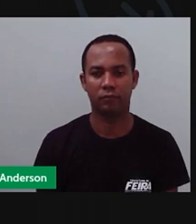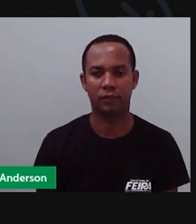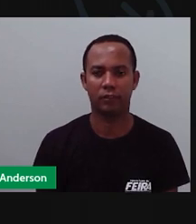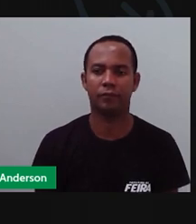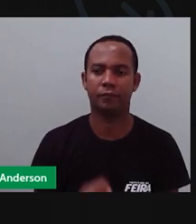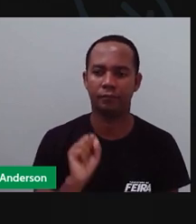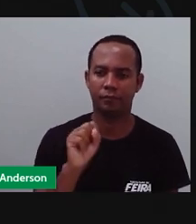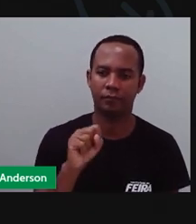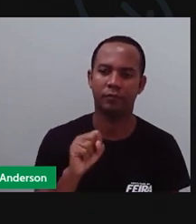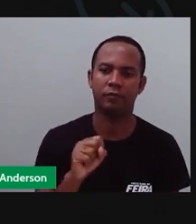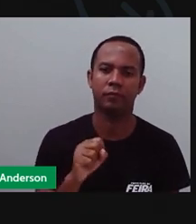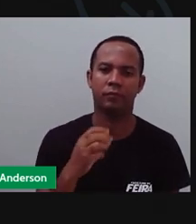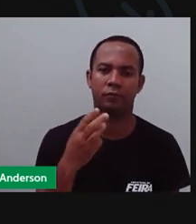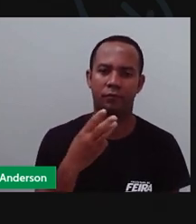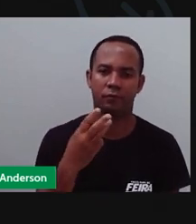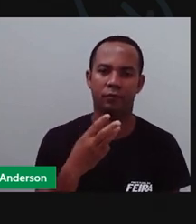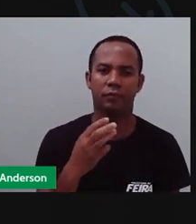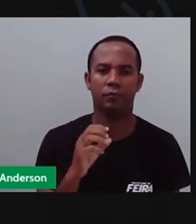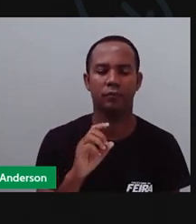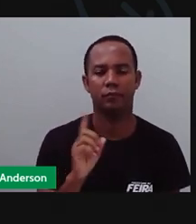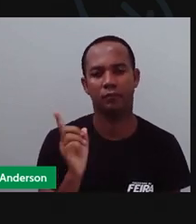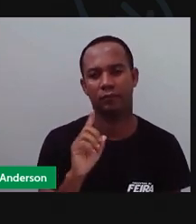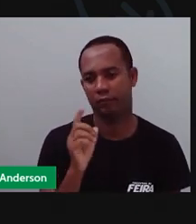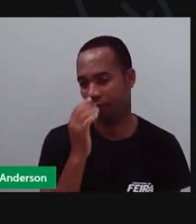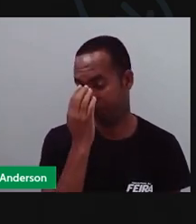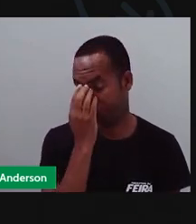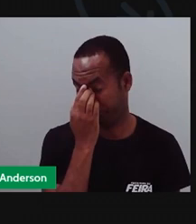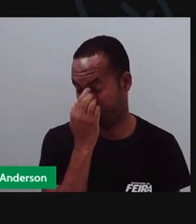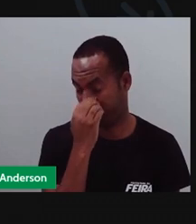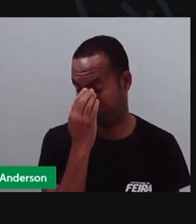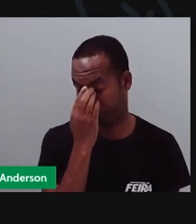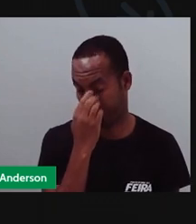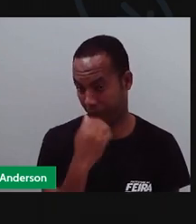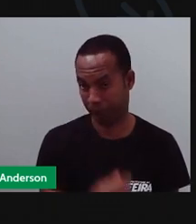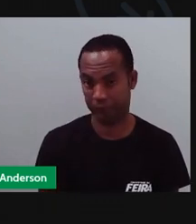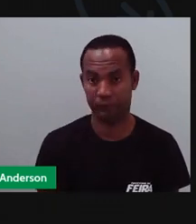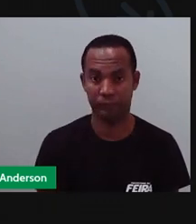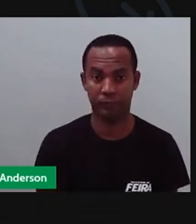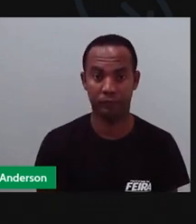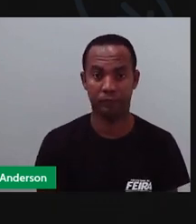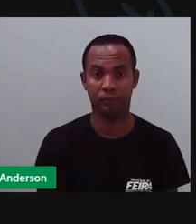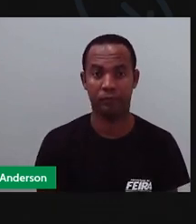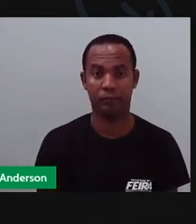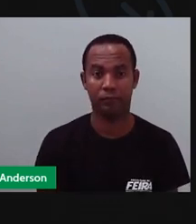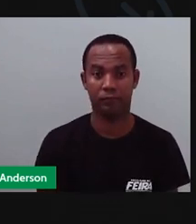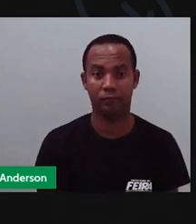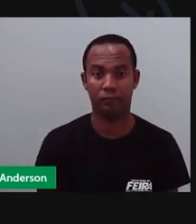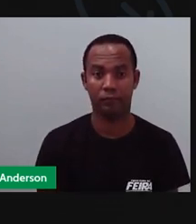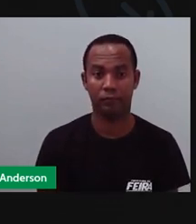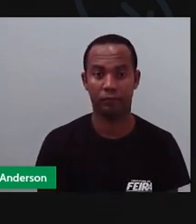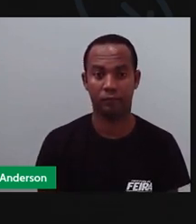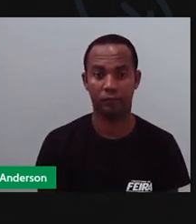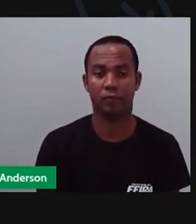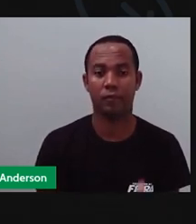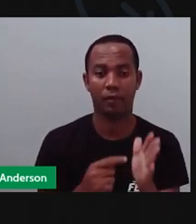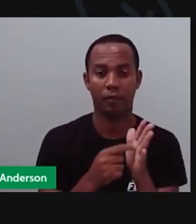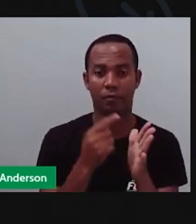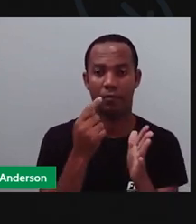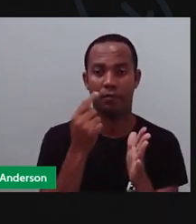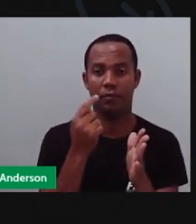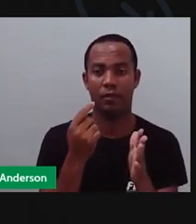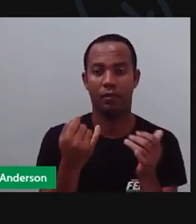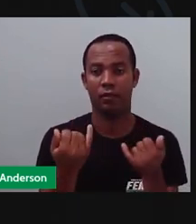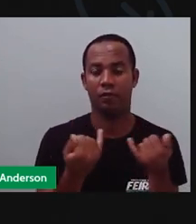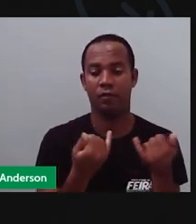Sete sim e três não. Minha letra não dá mais bonita, mas dá pra vocês compreenderem. Pronto. Aqui são as primeiras informações